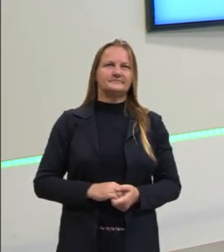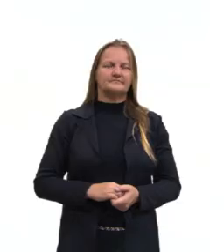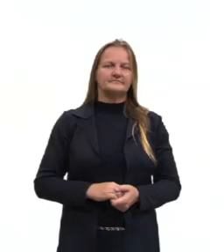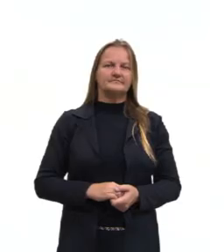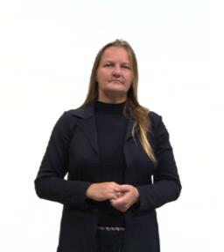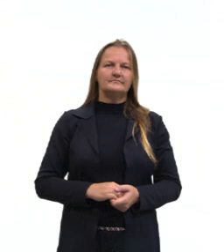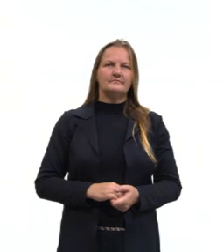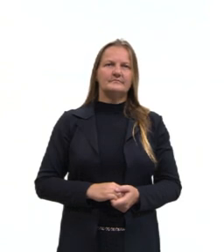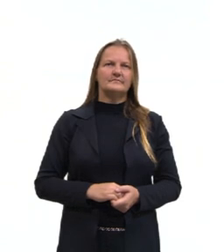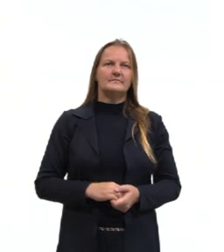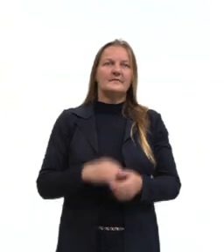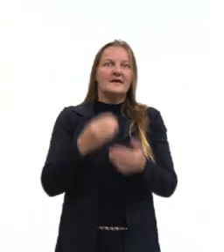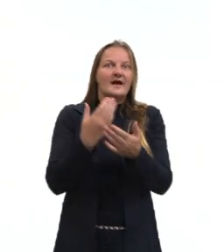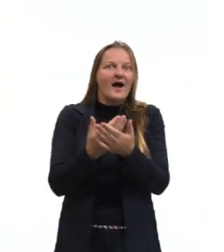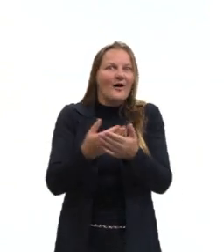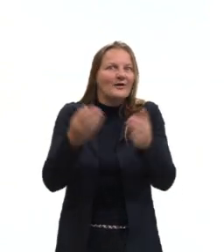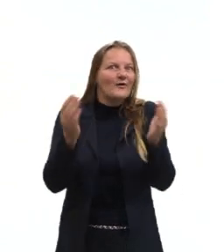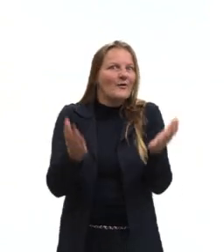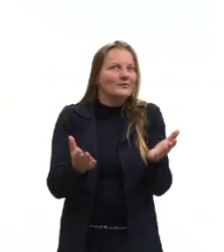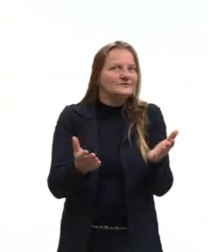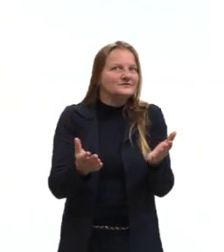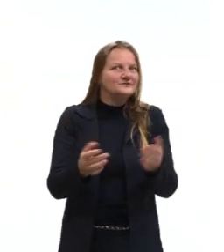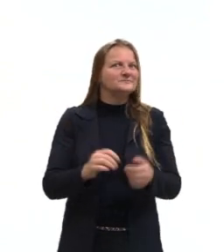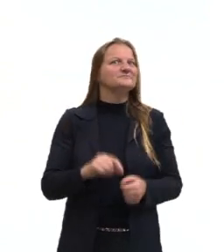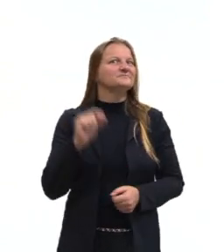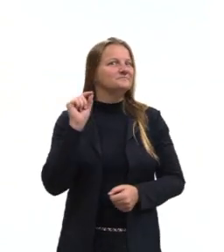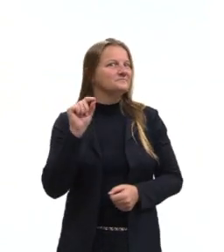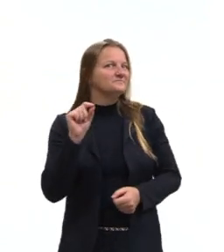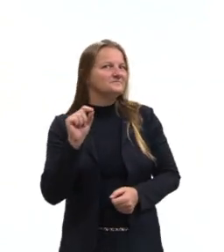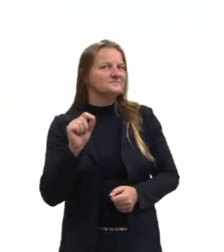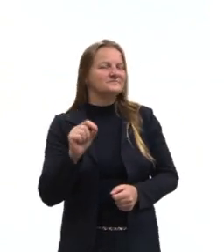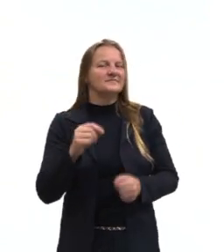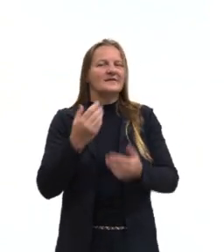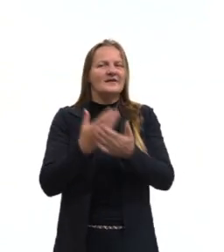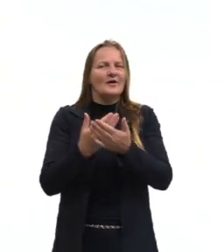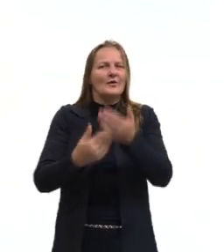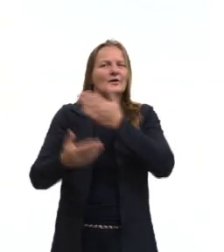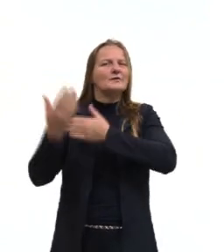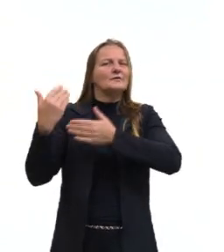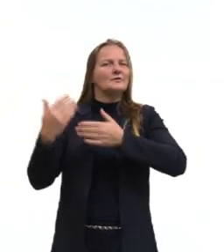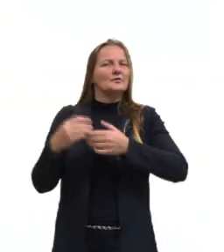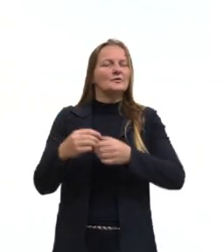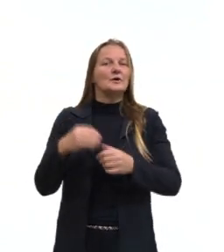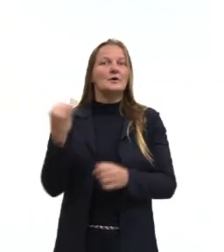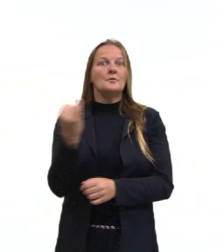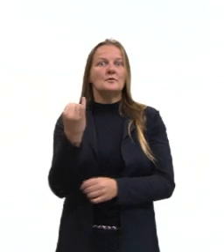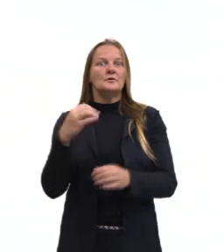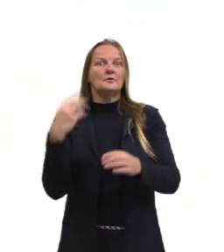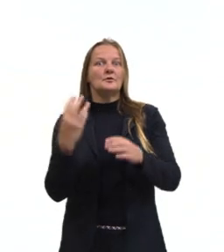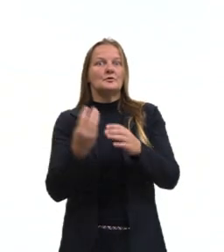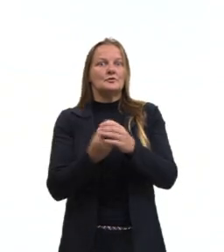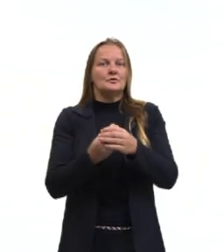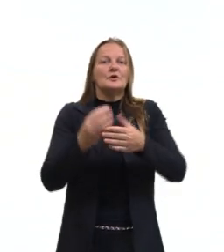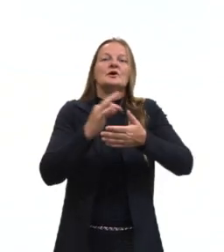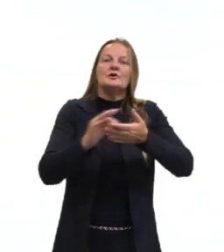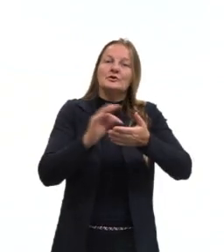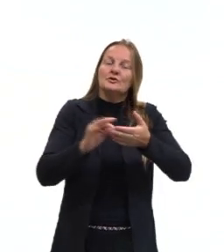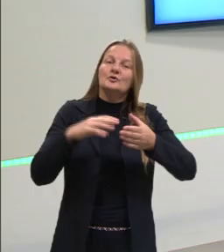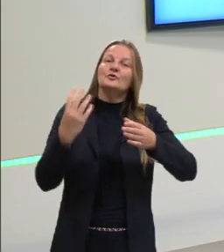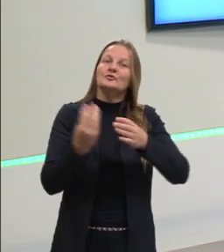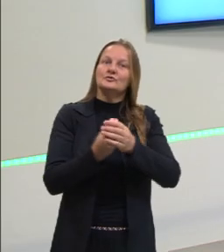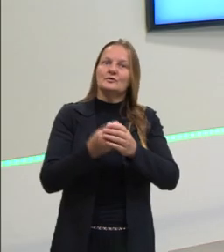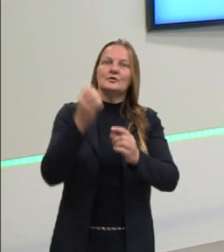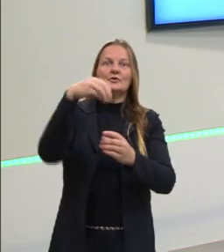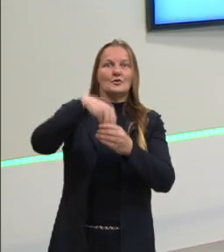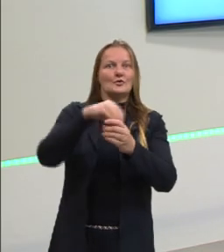Então, na aula de hoje, vejam bem, na aula anterior nós falamos sobre a importância então da teoria dos conjuntos na nossa